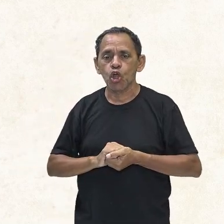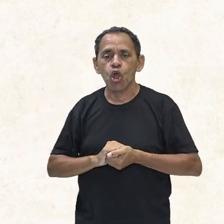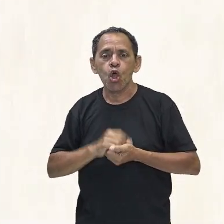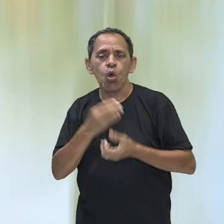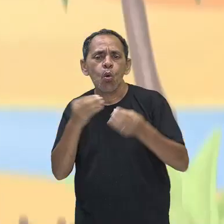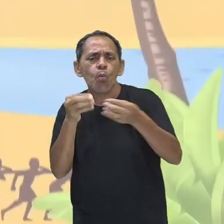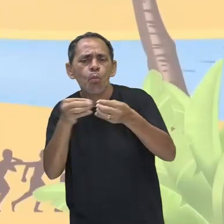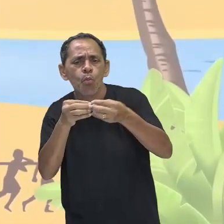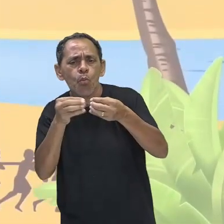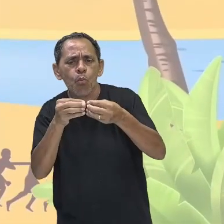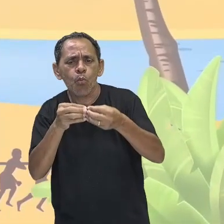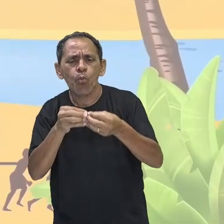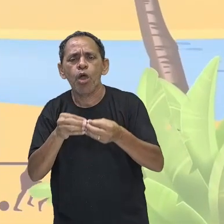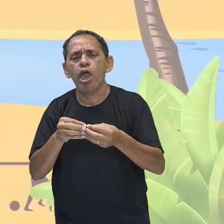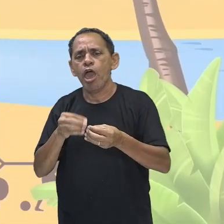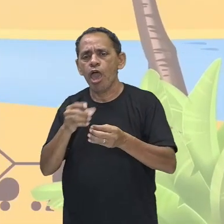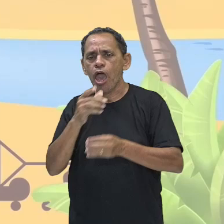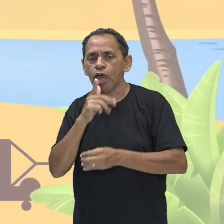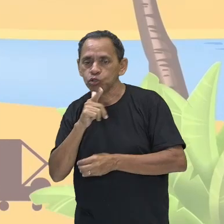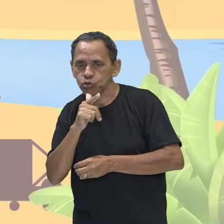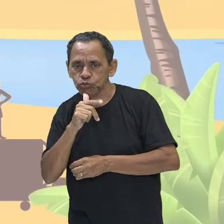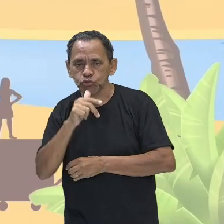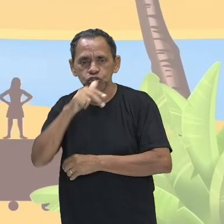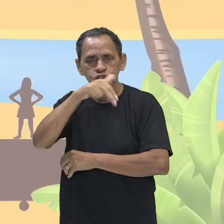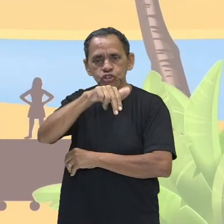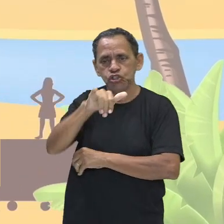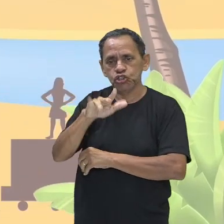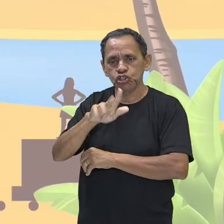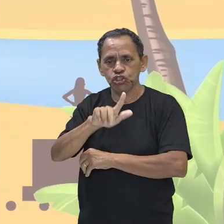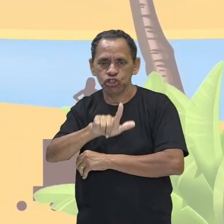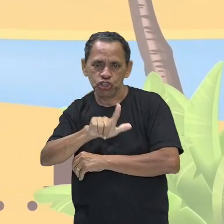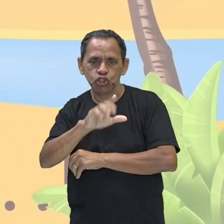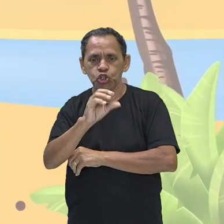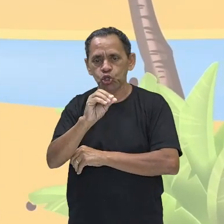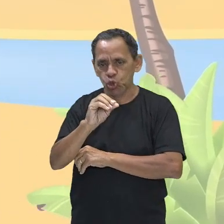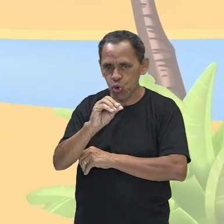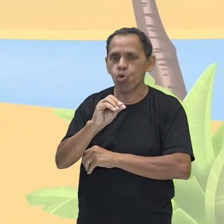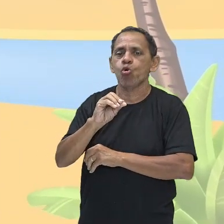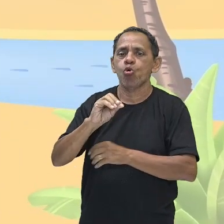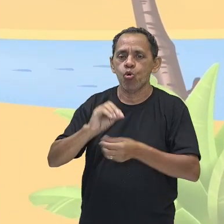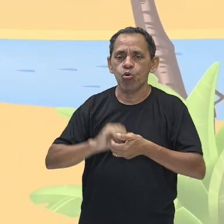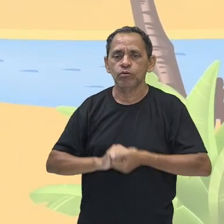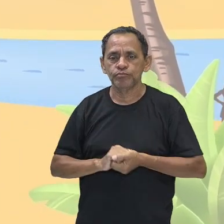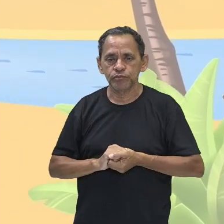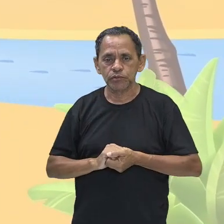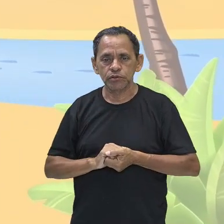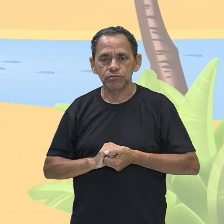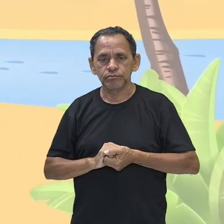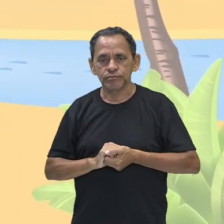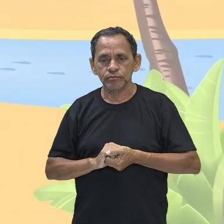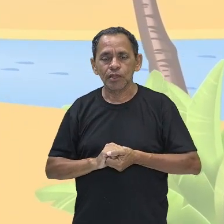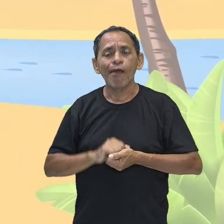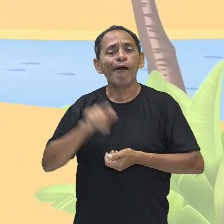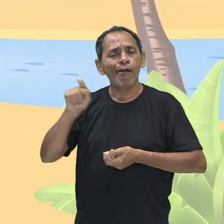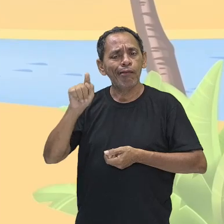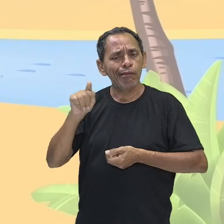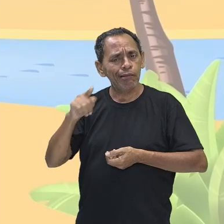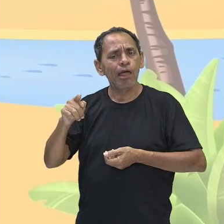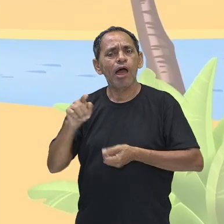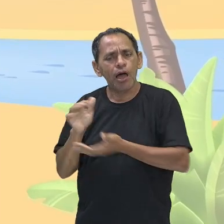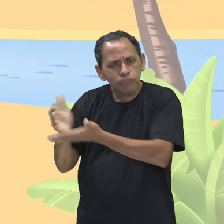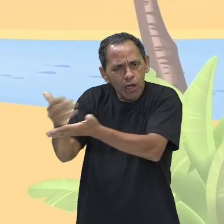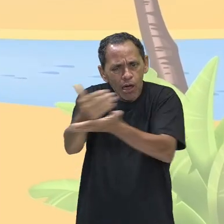Nilo. Exatamente por isso, o rio Nilo, ele é tido como uma grande divindade também, porque é de lá que eles tiram os seus